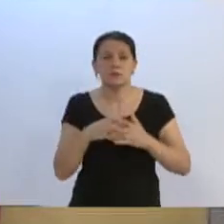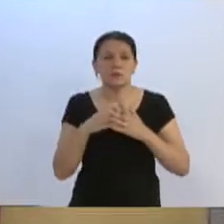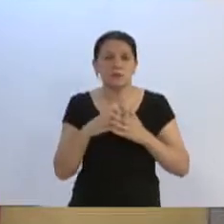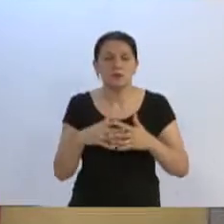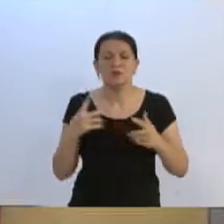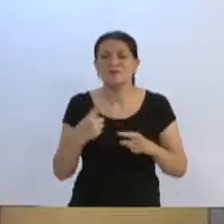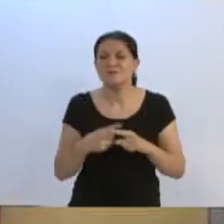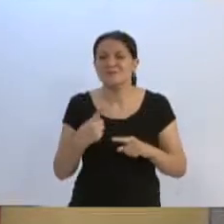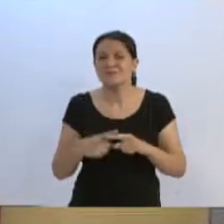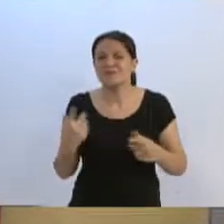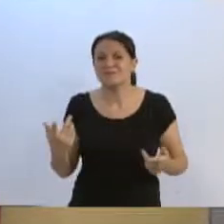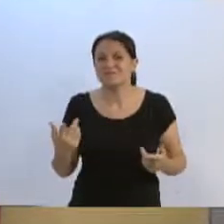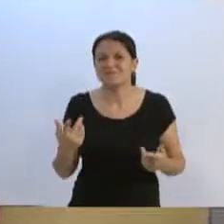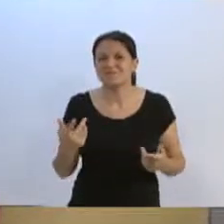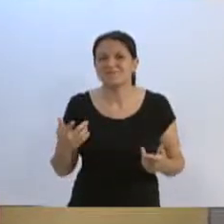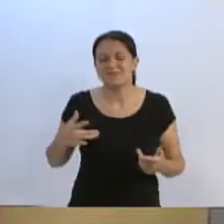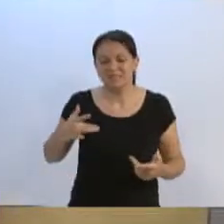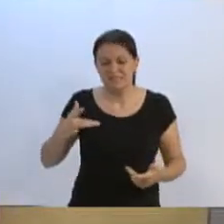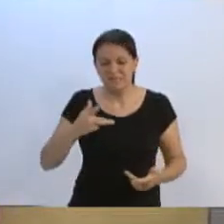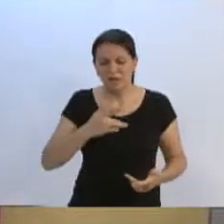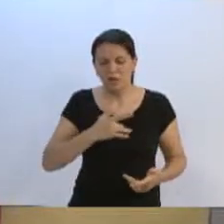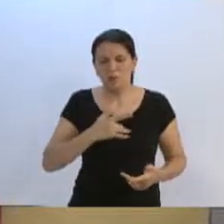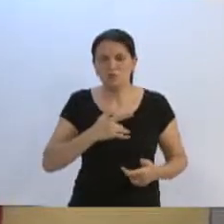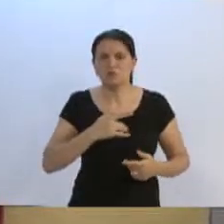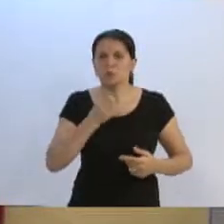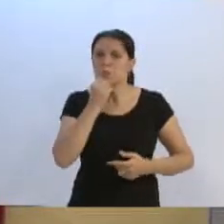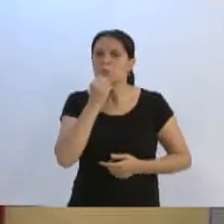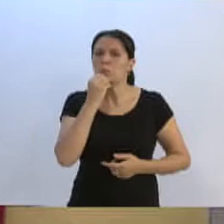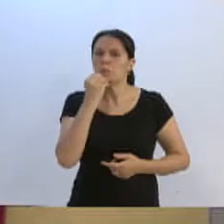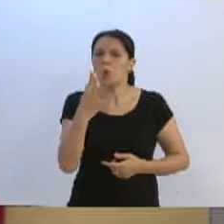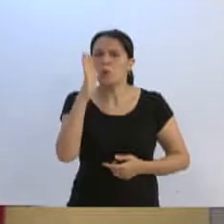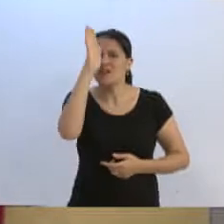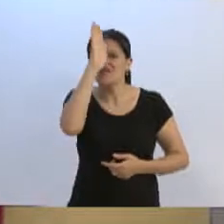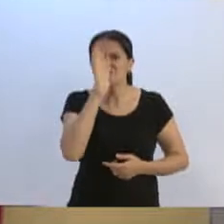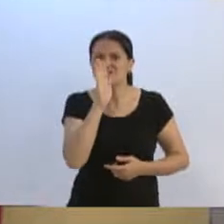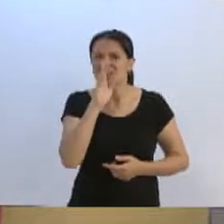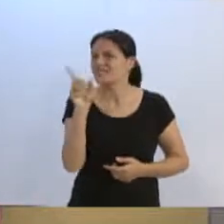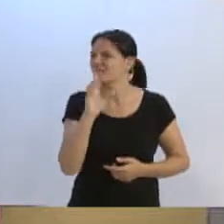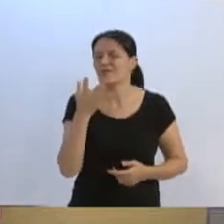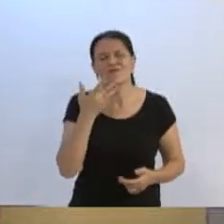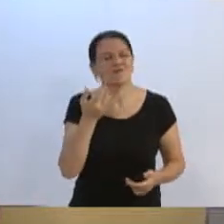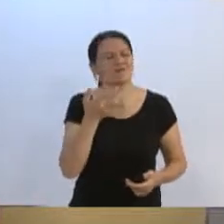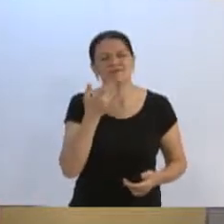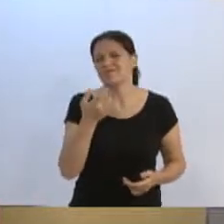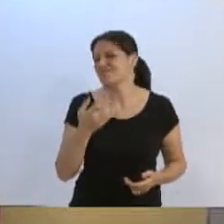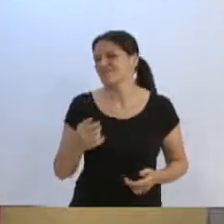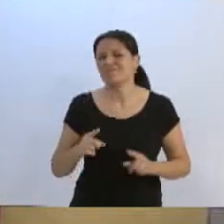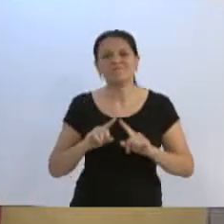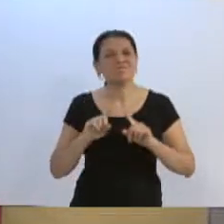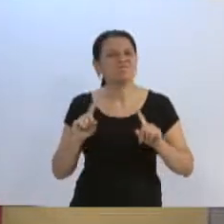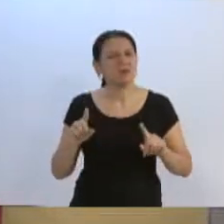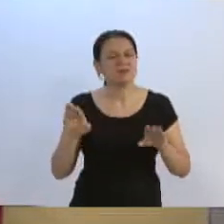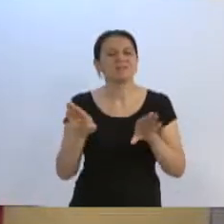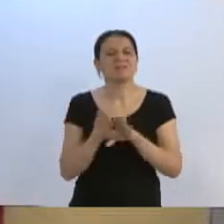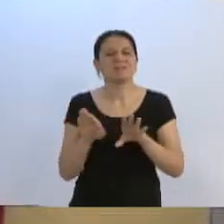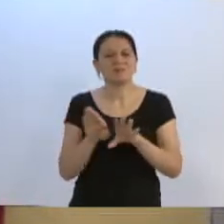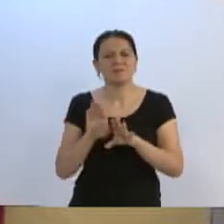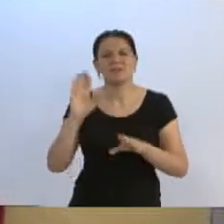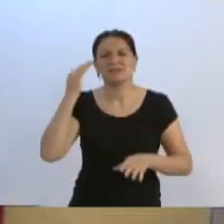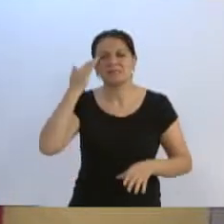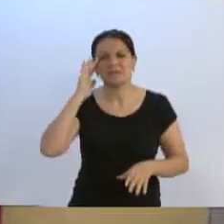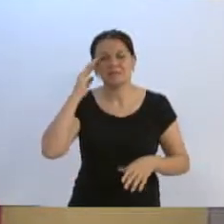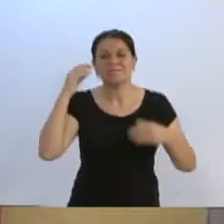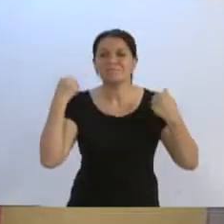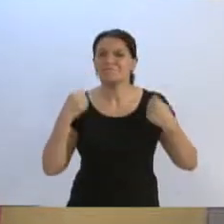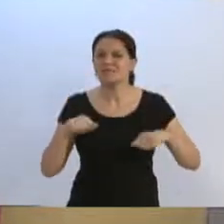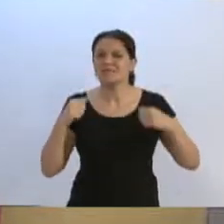afinal de contas, levar saúde pública de qualidade gratuita para todo mundo não é tarefa fácil, mas também entendemos que